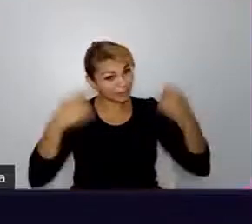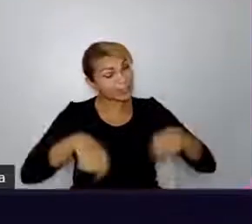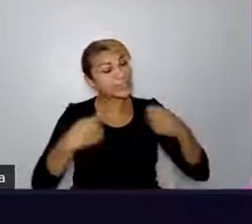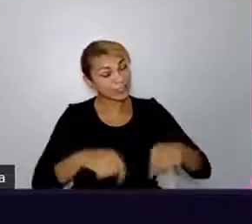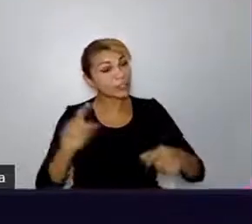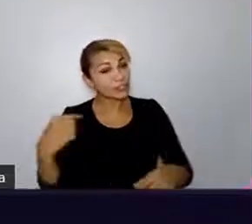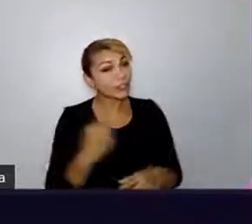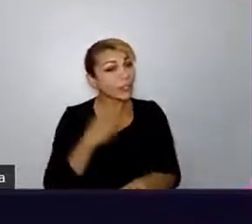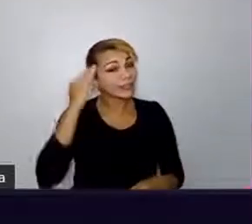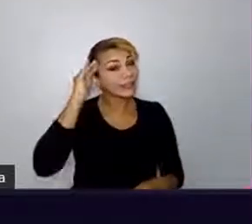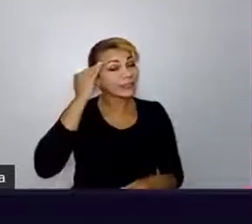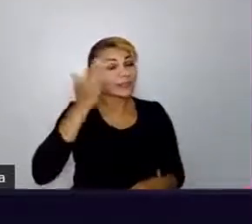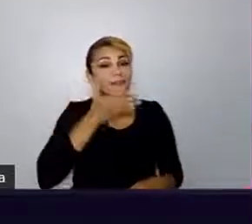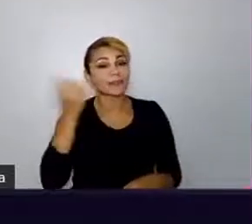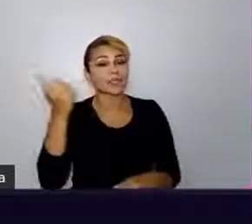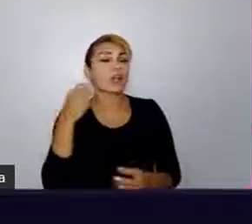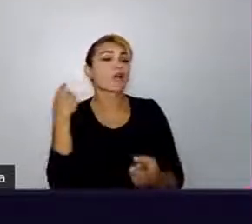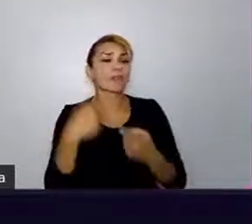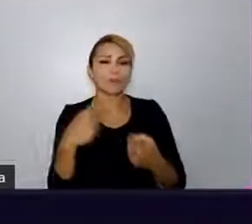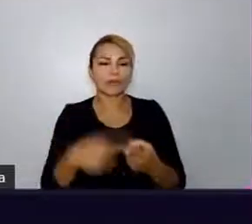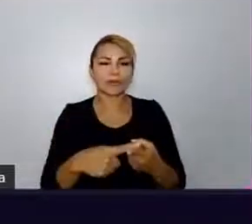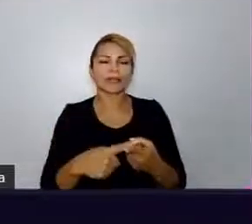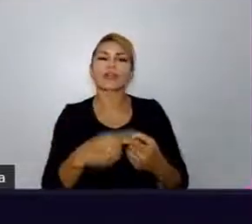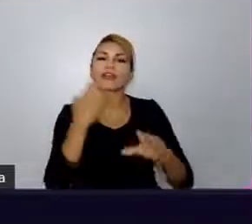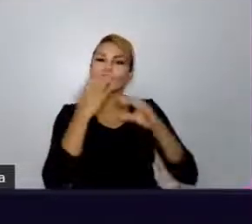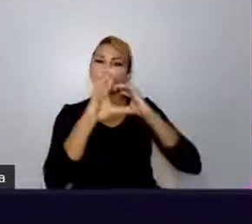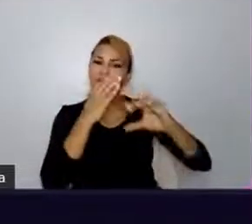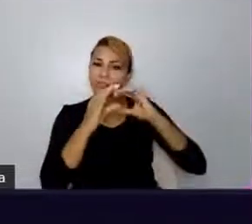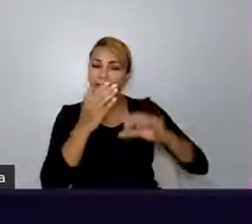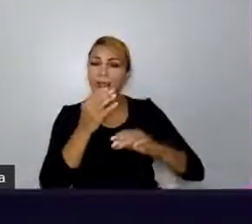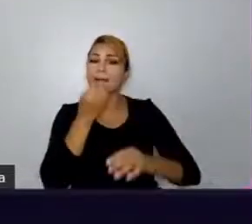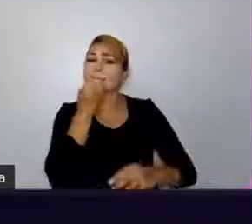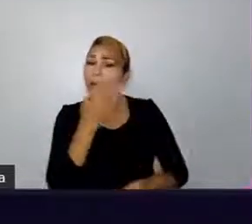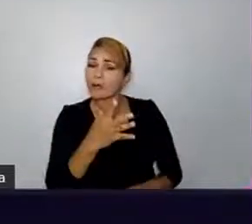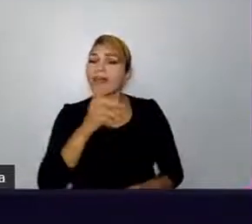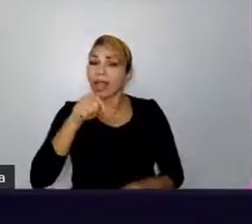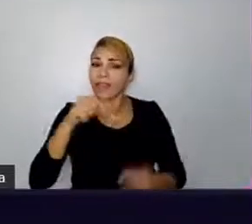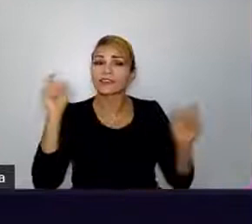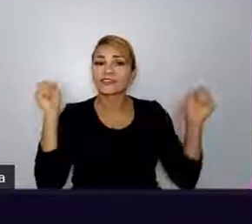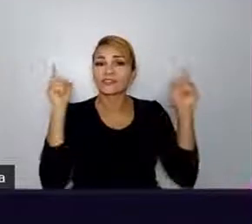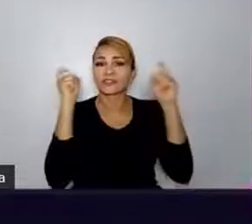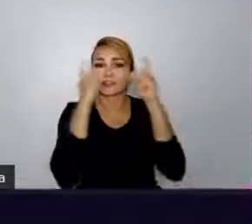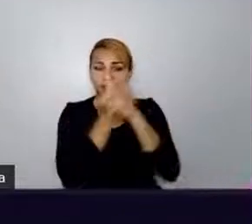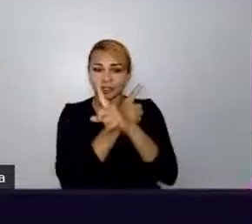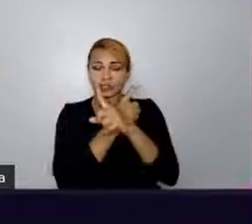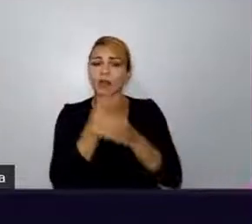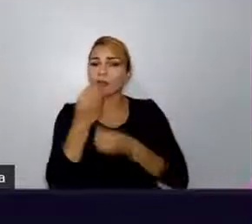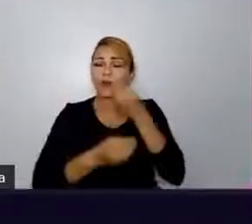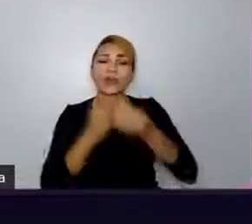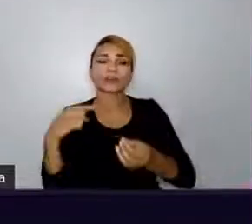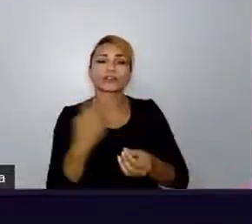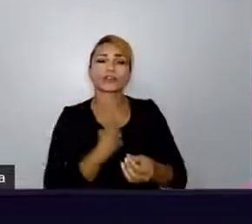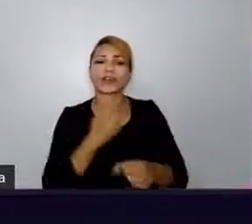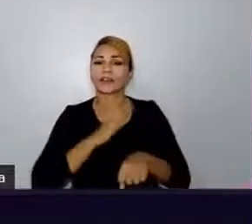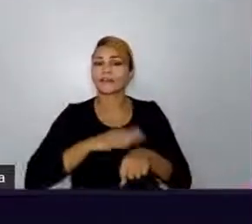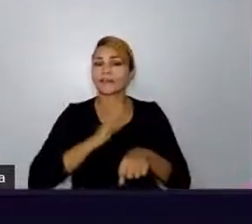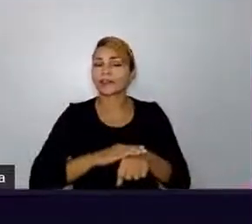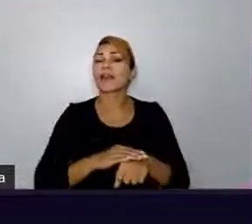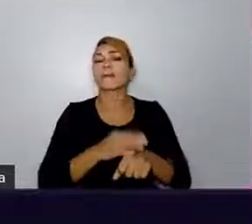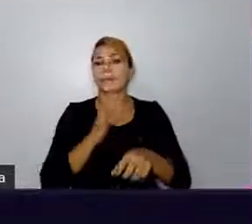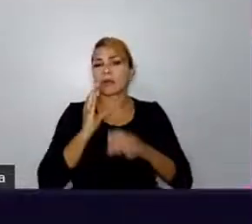melhor o porquê que se comunicar bem é difícil e como a gente faz para se comunicar melhor.